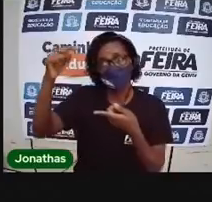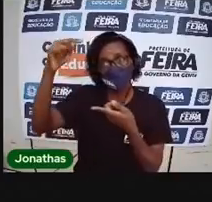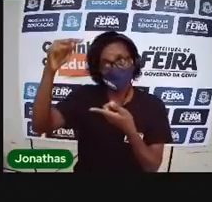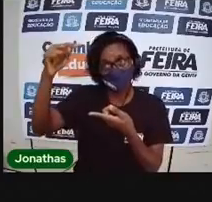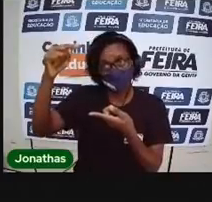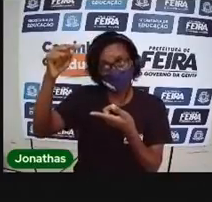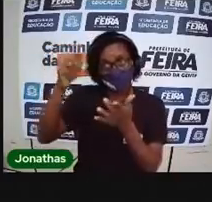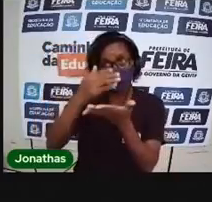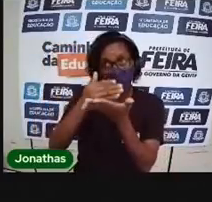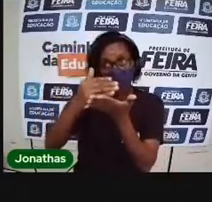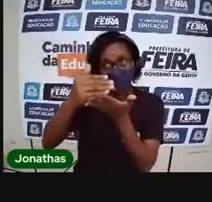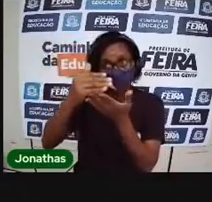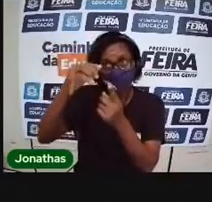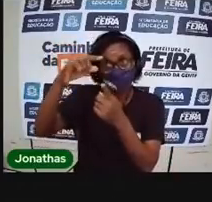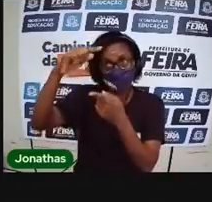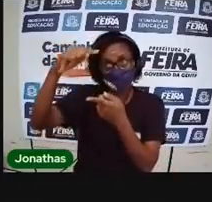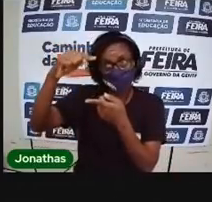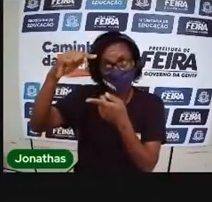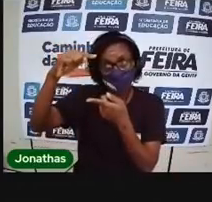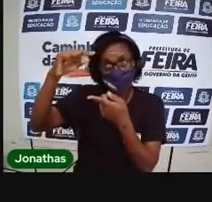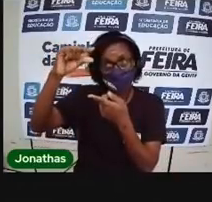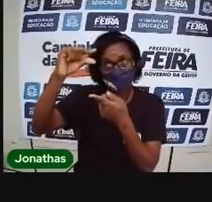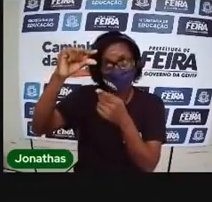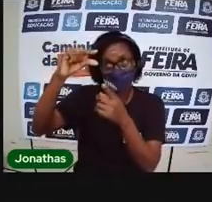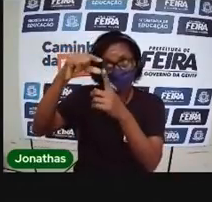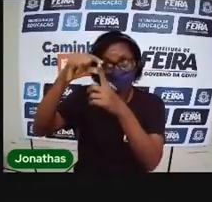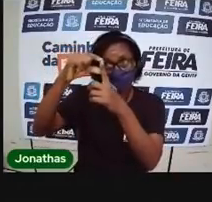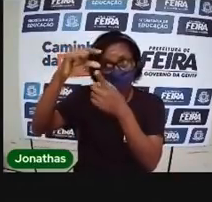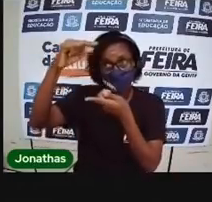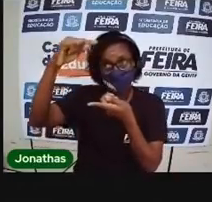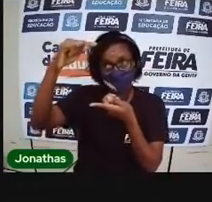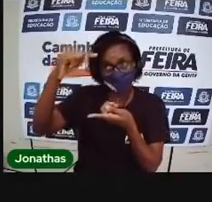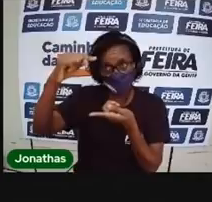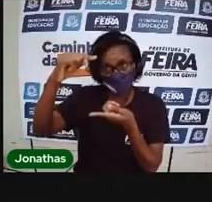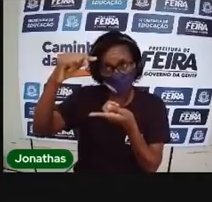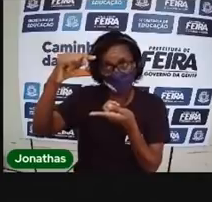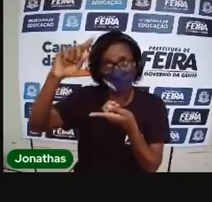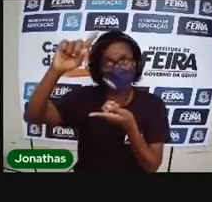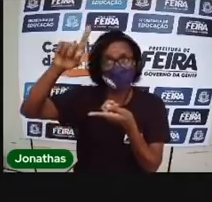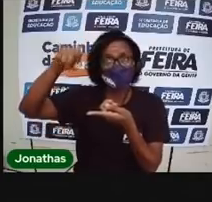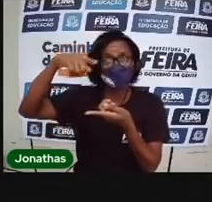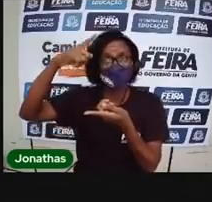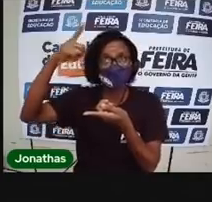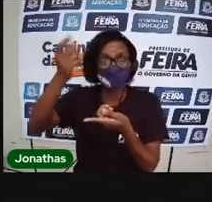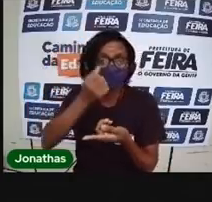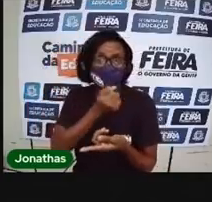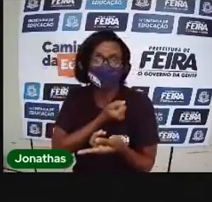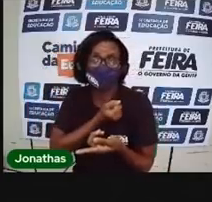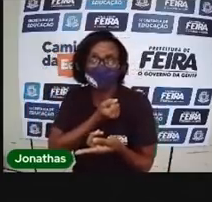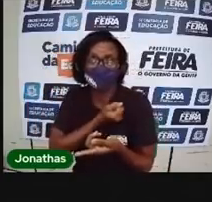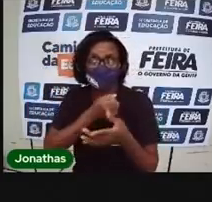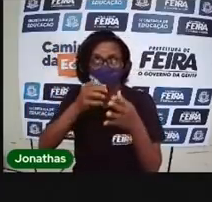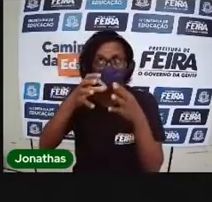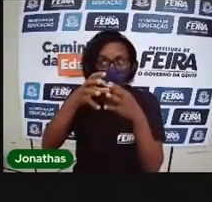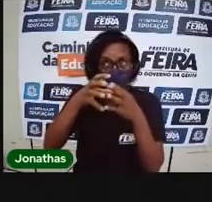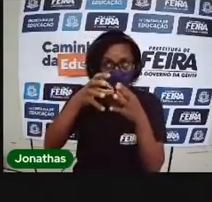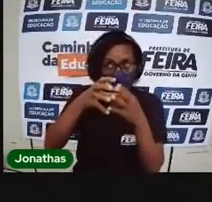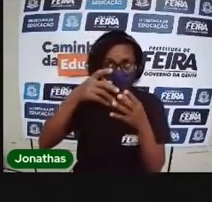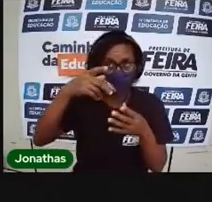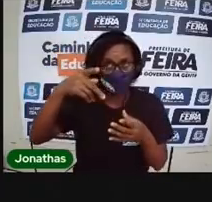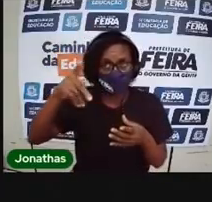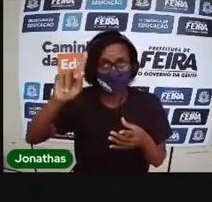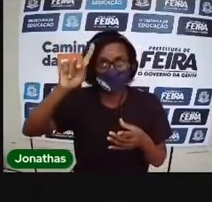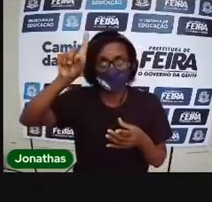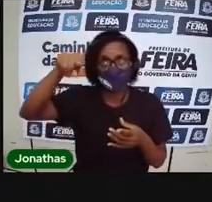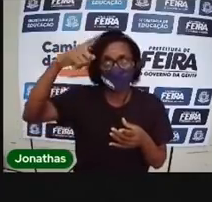maiúscula, porque é nome próprio, tá bem? Assim, preenche o número ou a letra da sua turma e põe